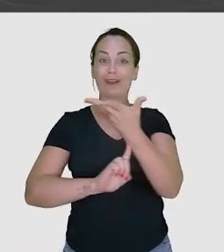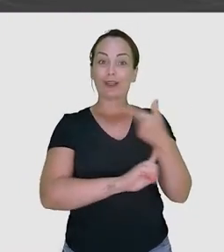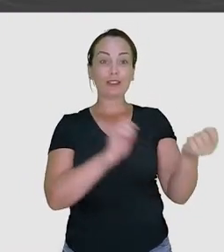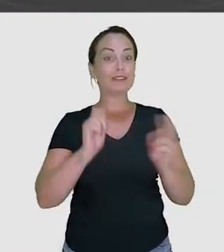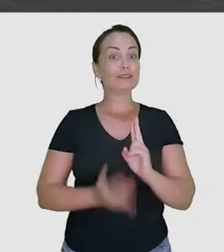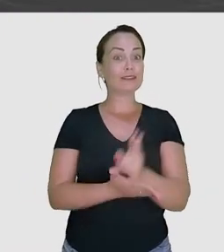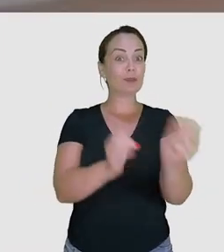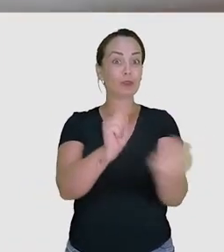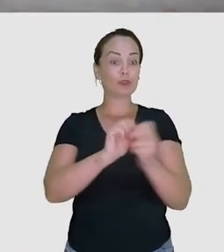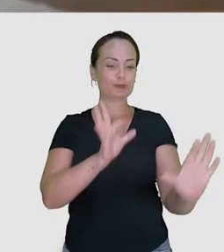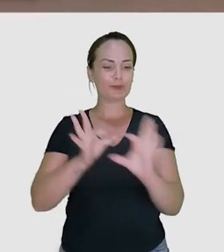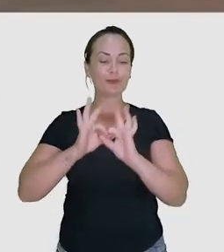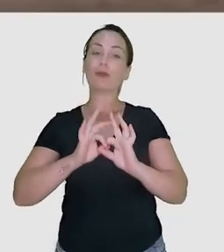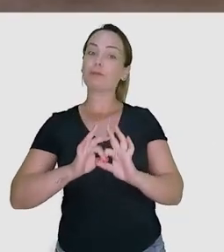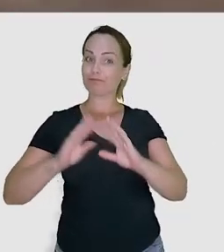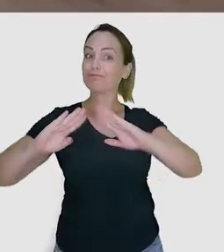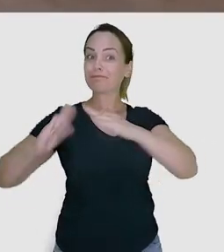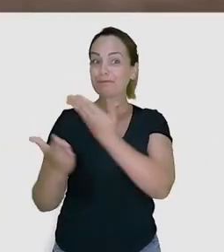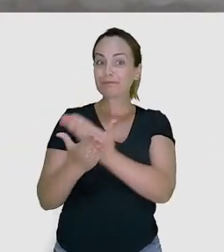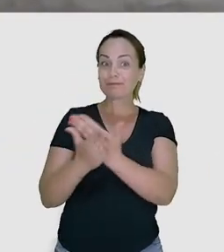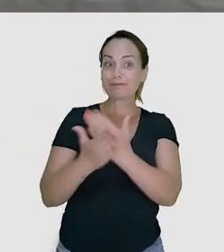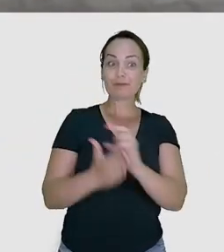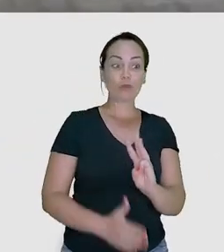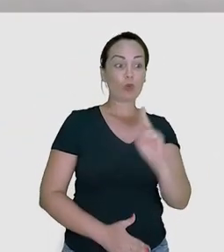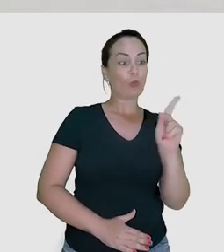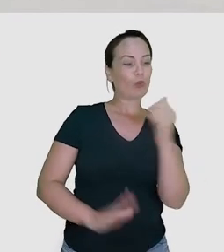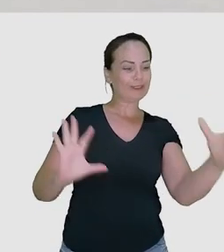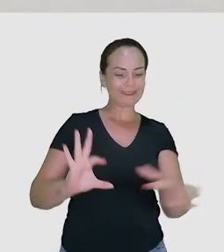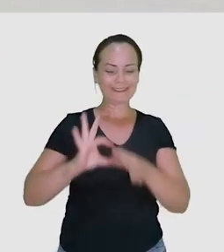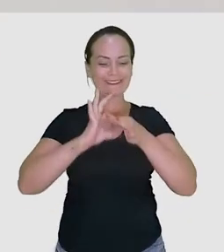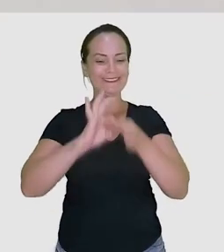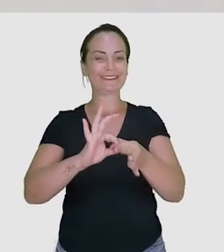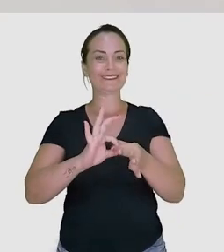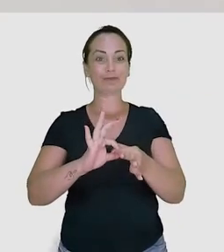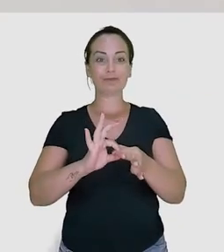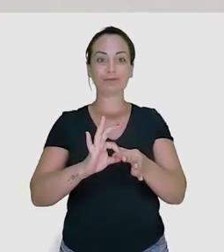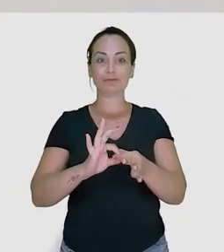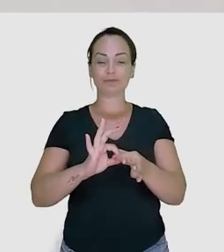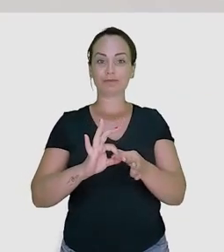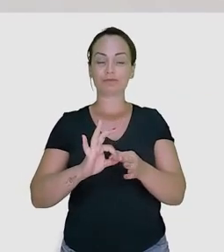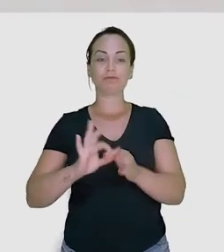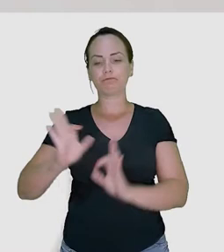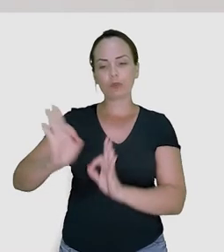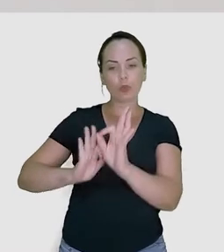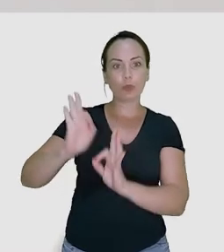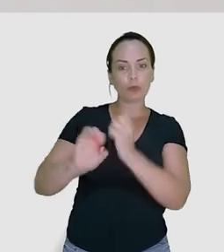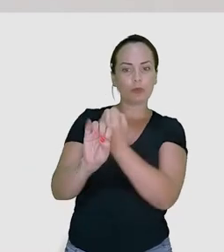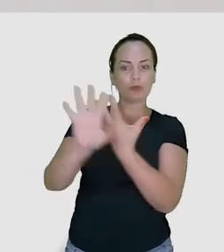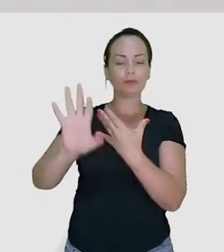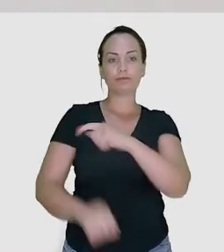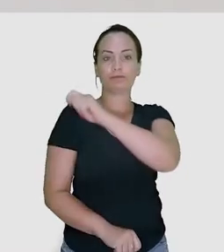atividades, as ciências e as artes estão sempre conversando e é aí que a parceria entre a escola e o Programa Wash se completa.